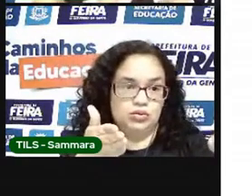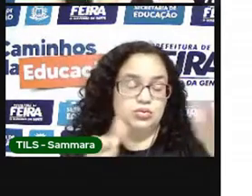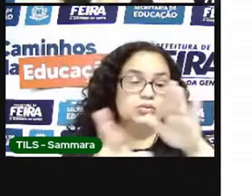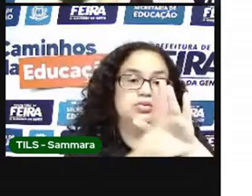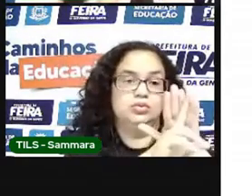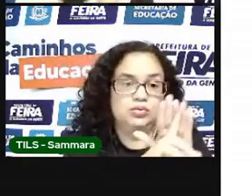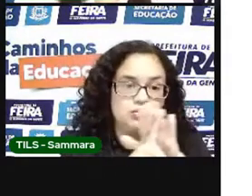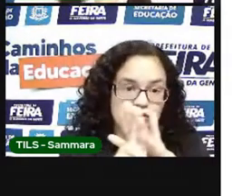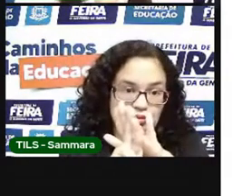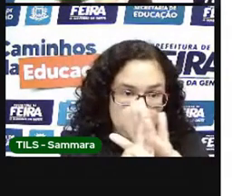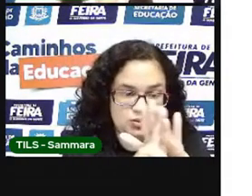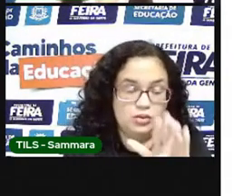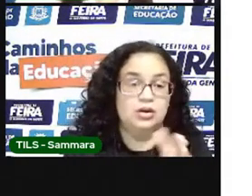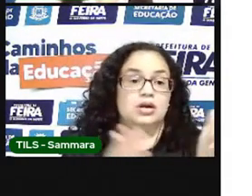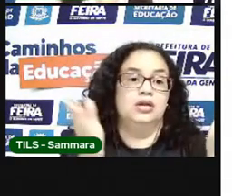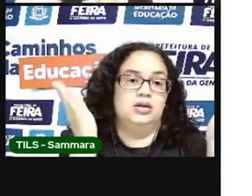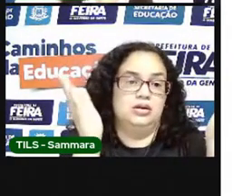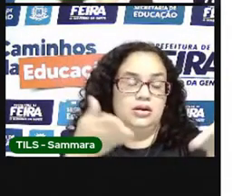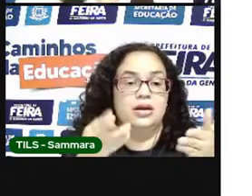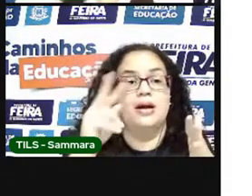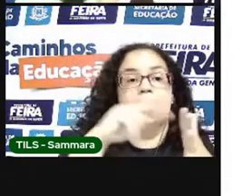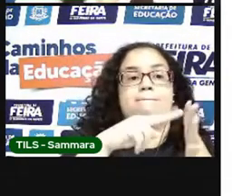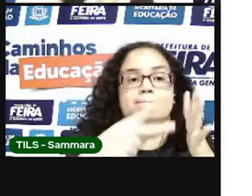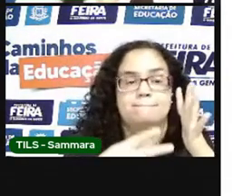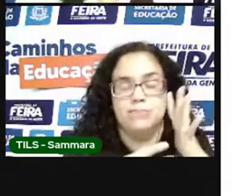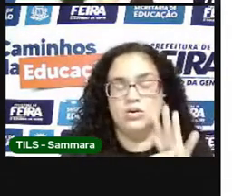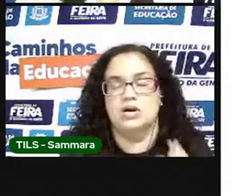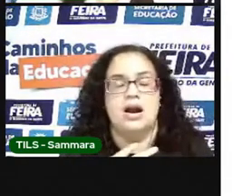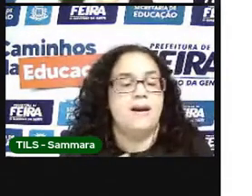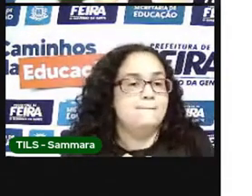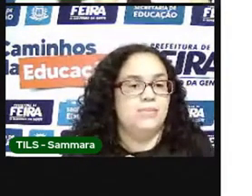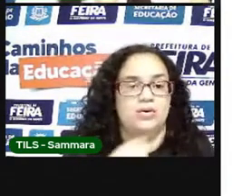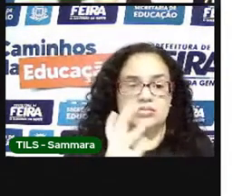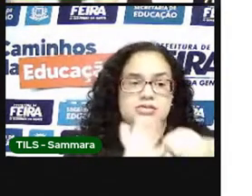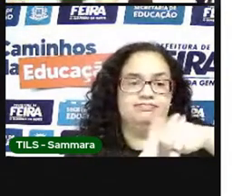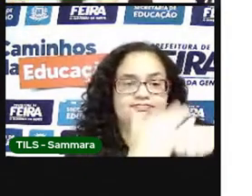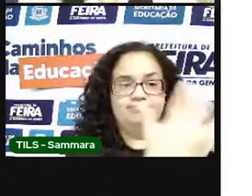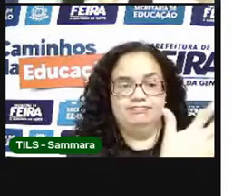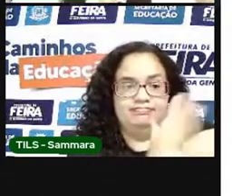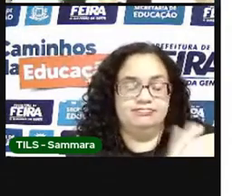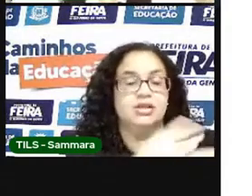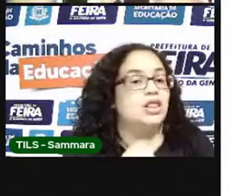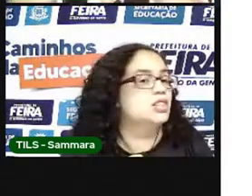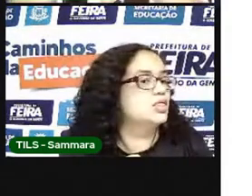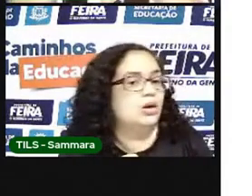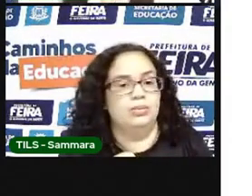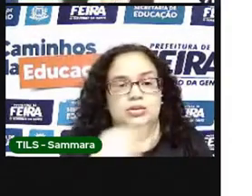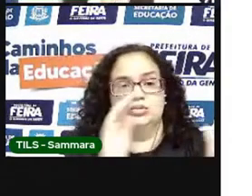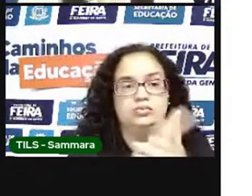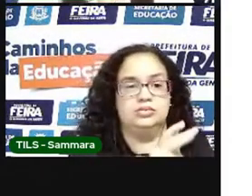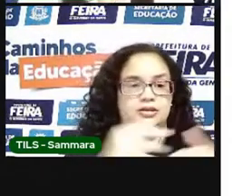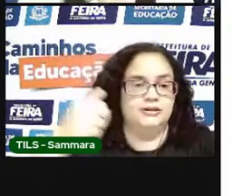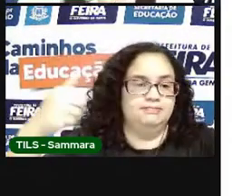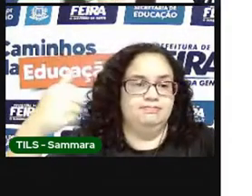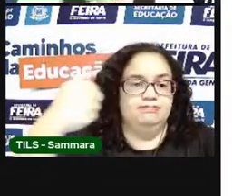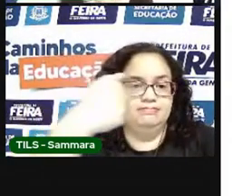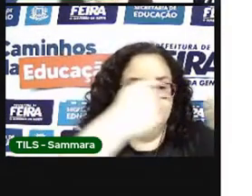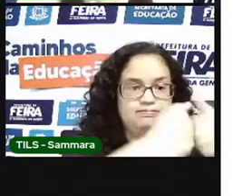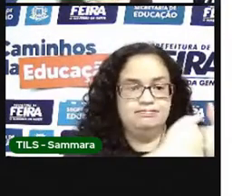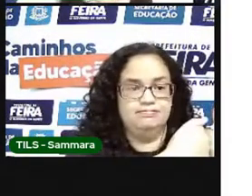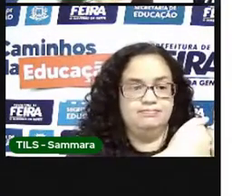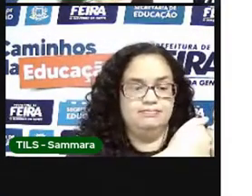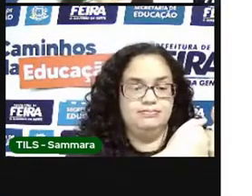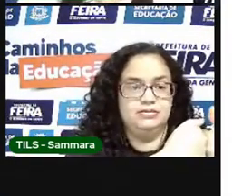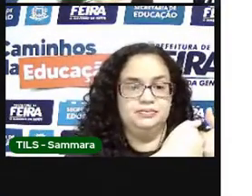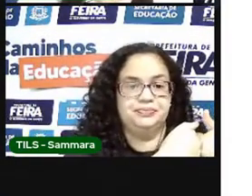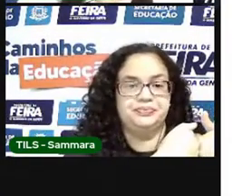o nosso cumprimento no momento, né? Por causa da pandemia, a gente não pode pegar na mão. Então, geralmente, quando a gente vê as pessoas, ó, a gente junta a